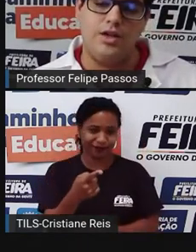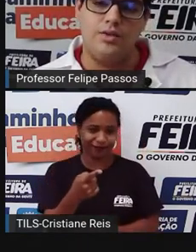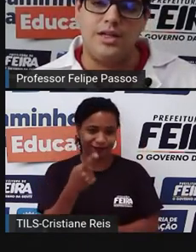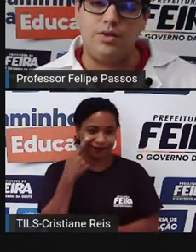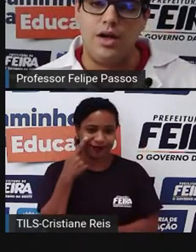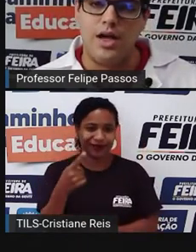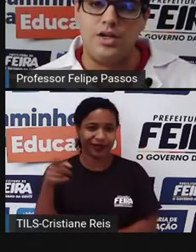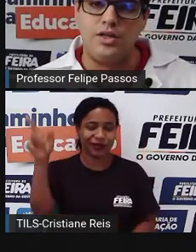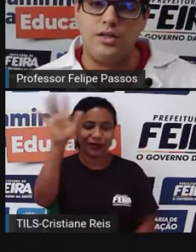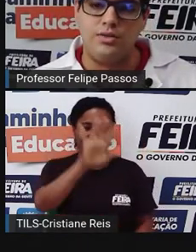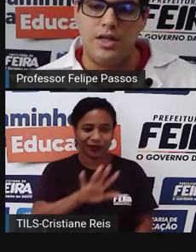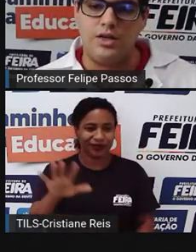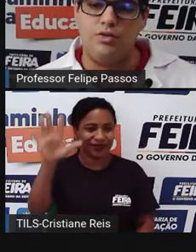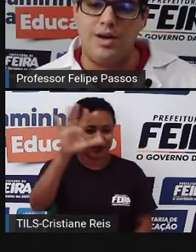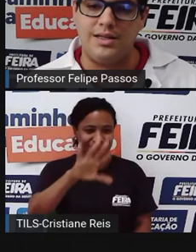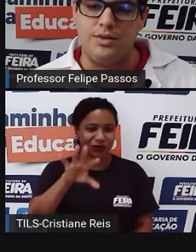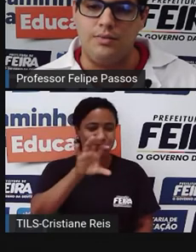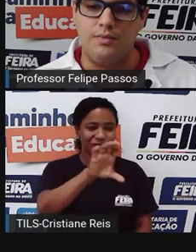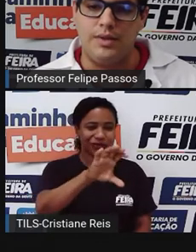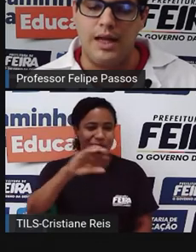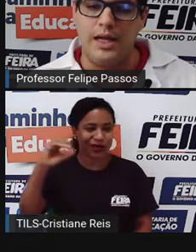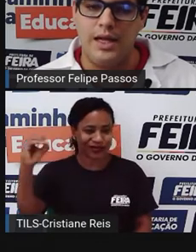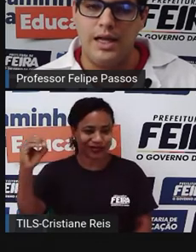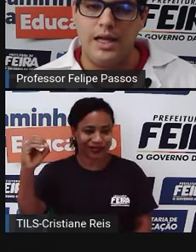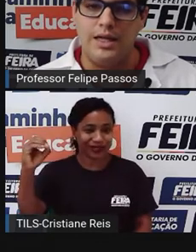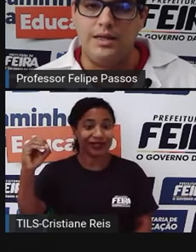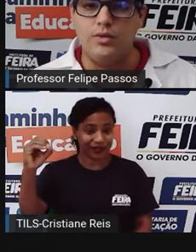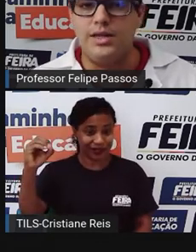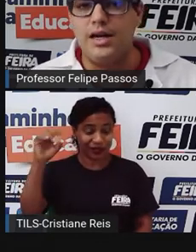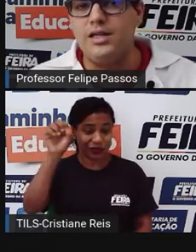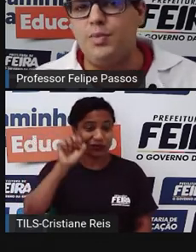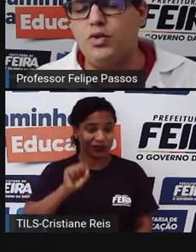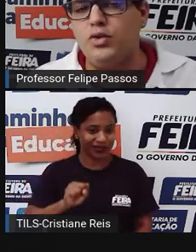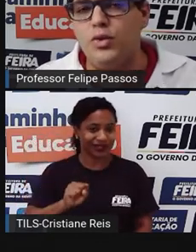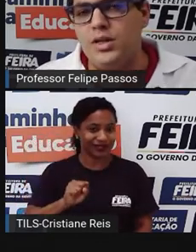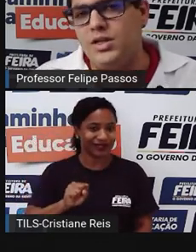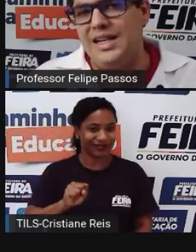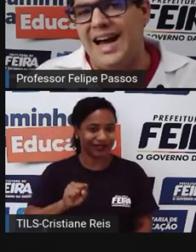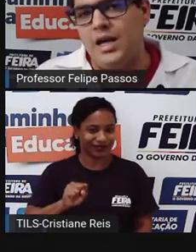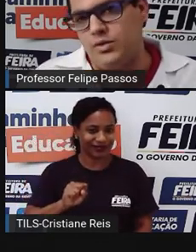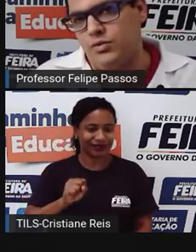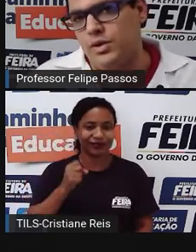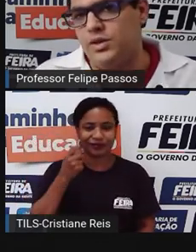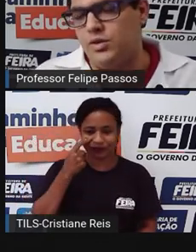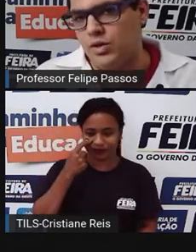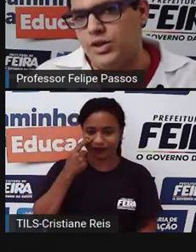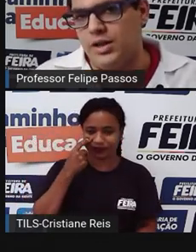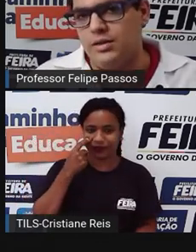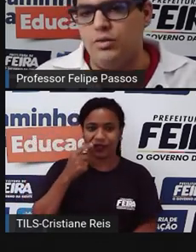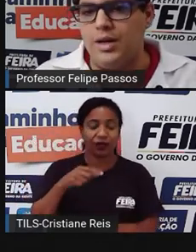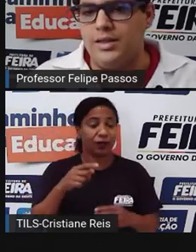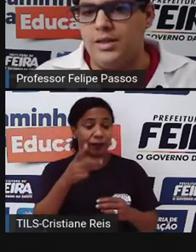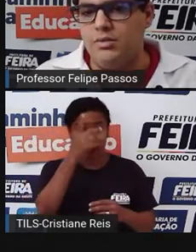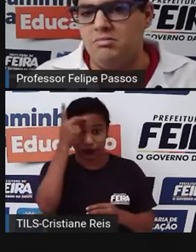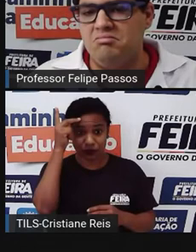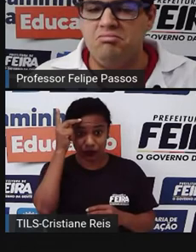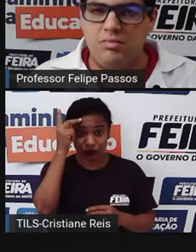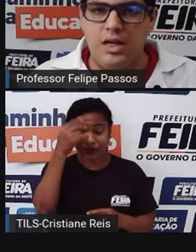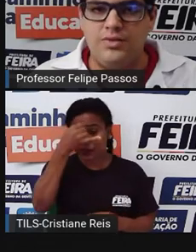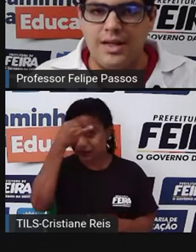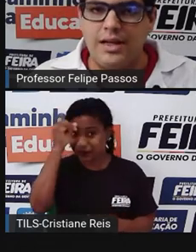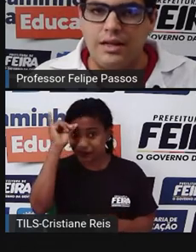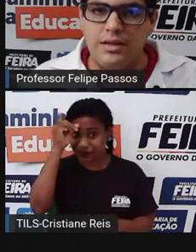É a região centro-oeste e sudeste do Brasil. Então, os grandes produtores de gado e soja do Brasil,